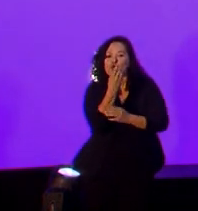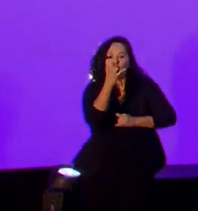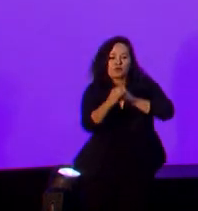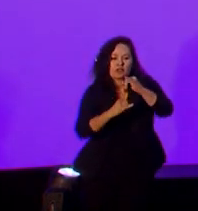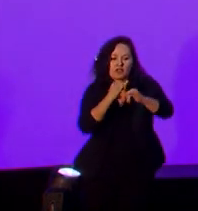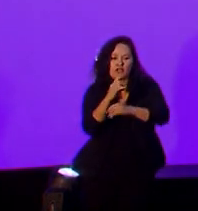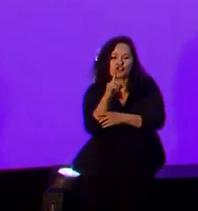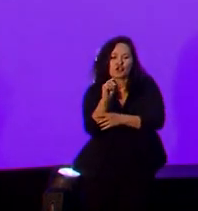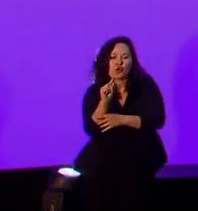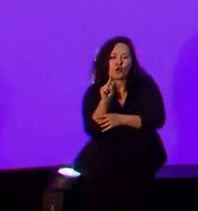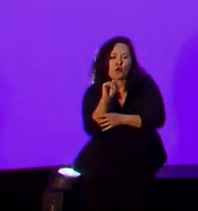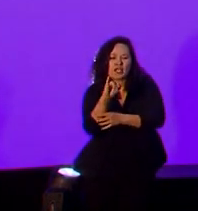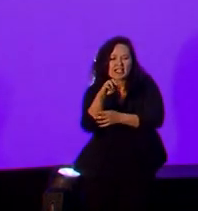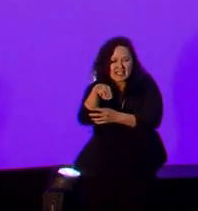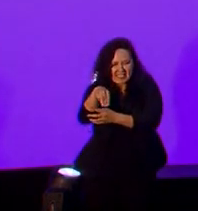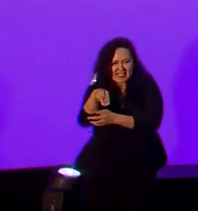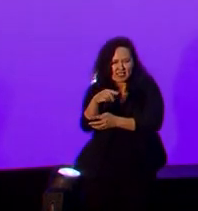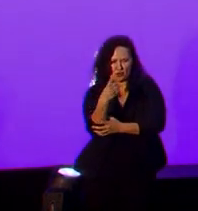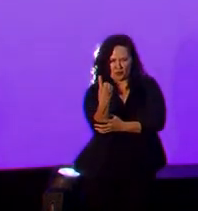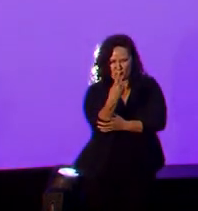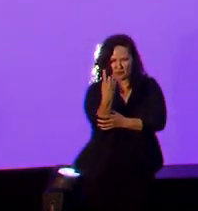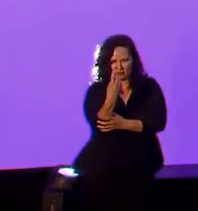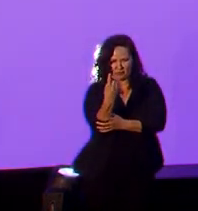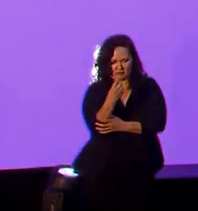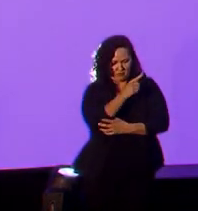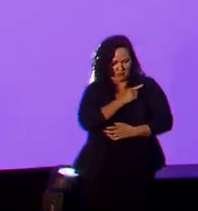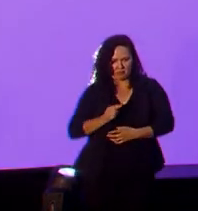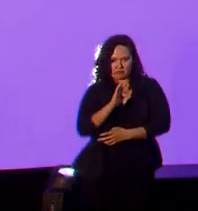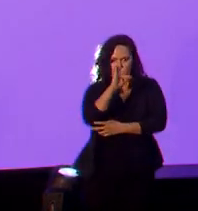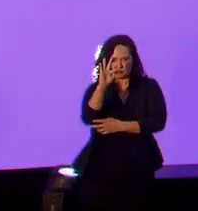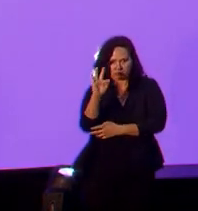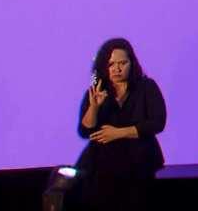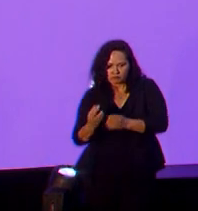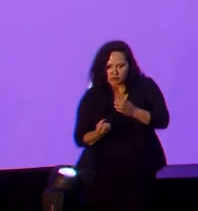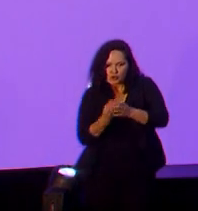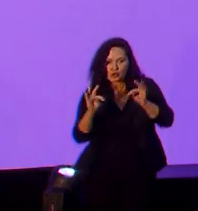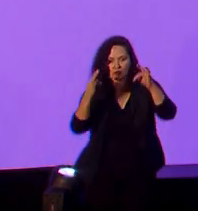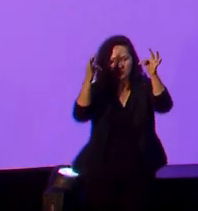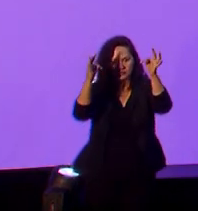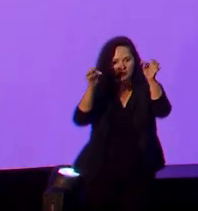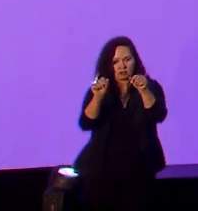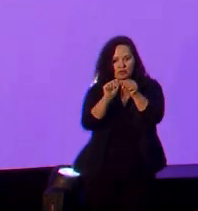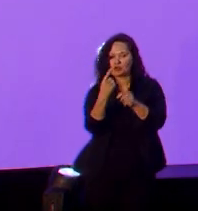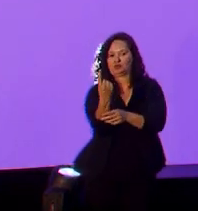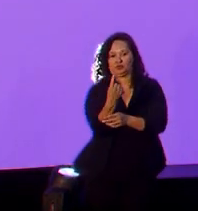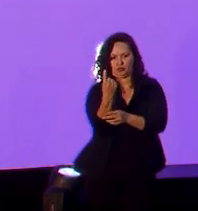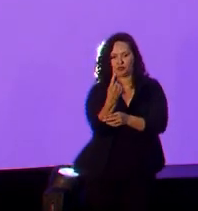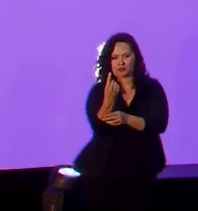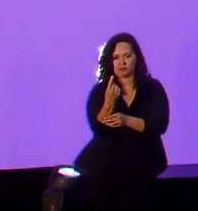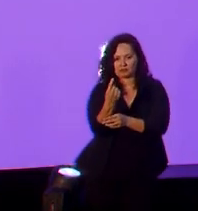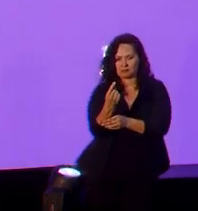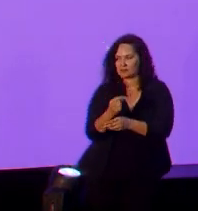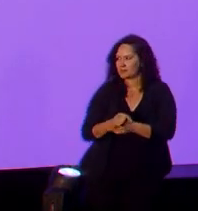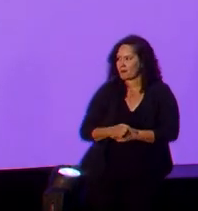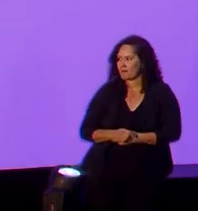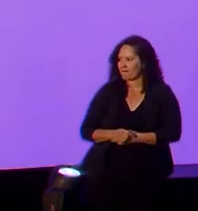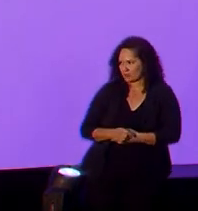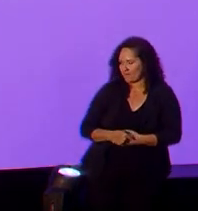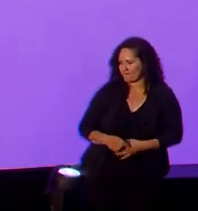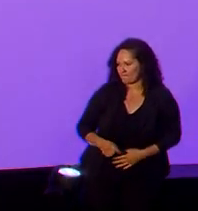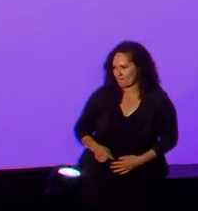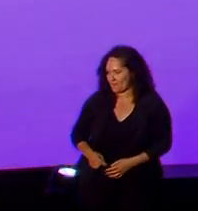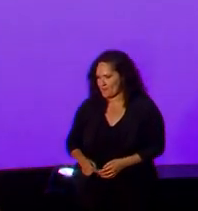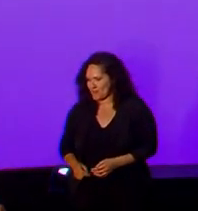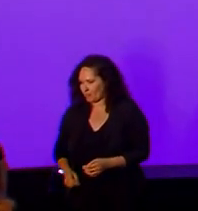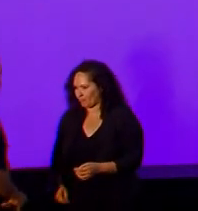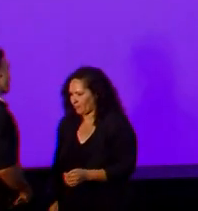governo federal desenvolveu uma tecnologia para poder fazer o login único, e, então, o